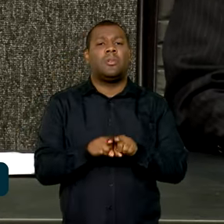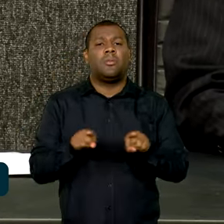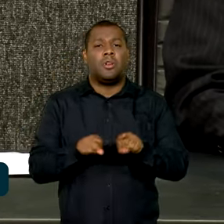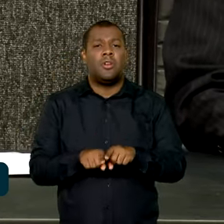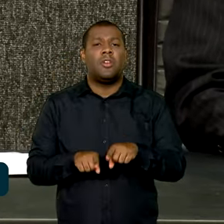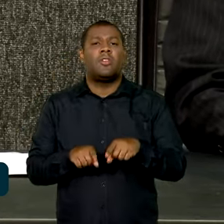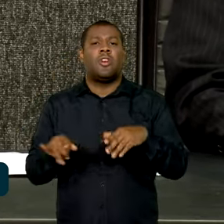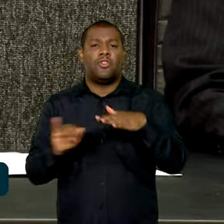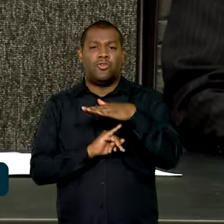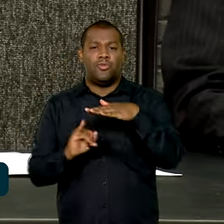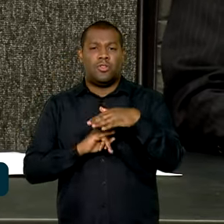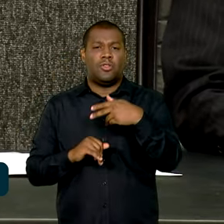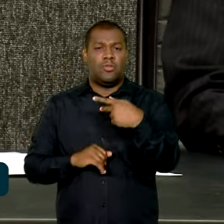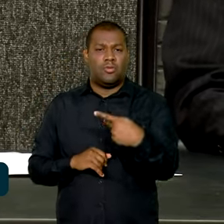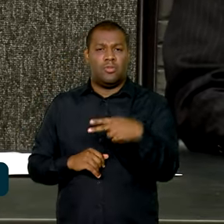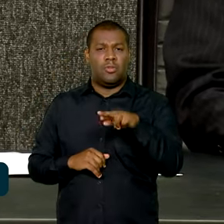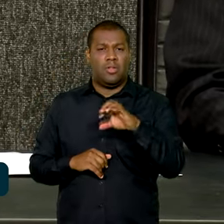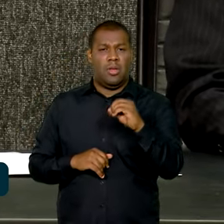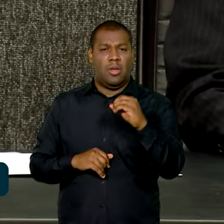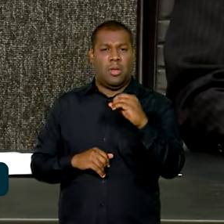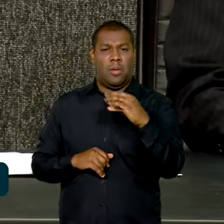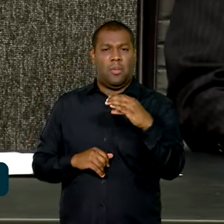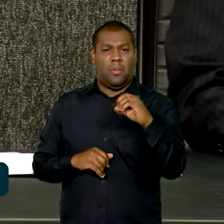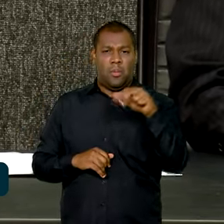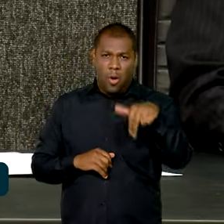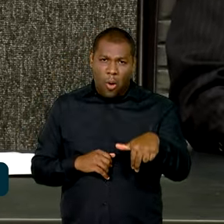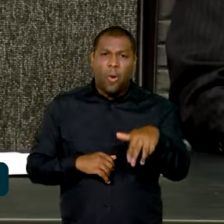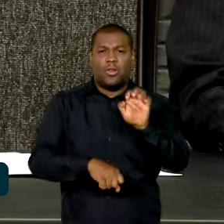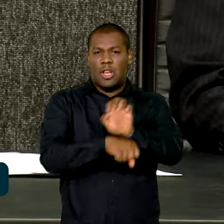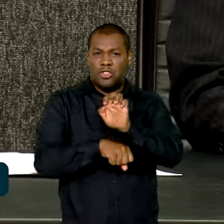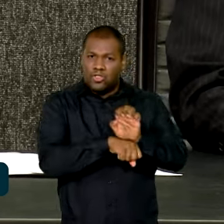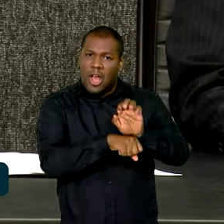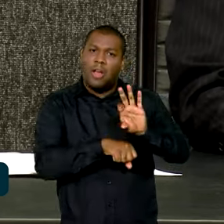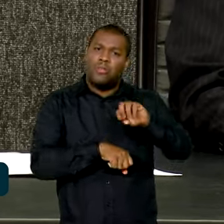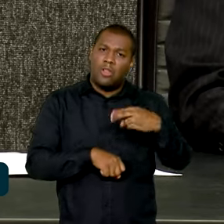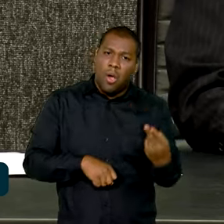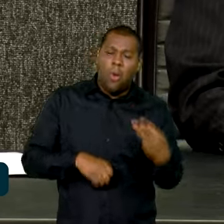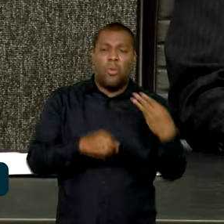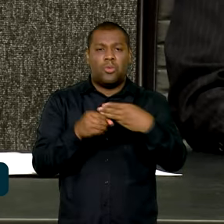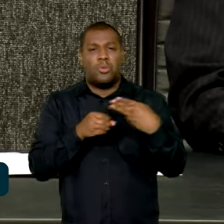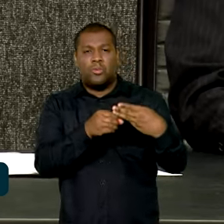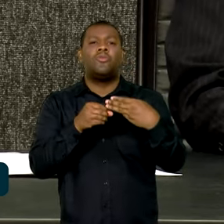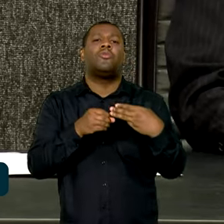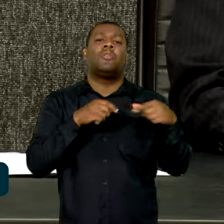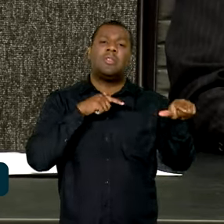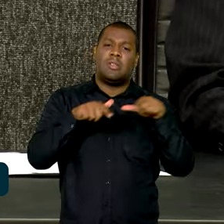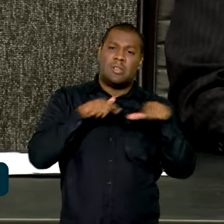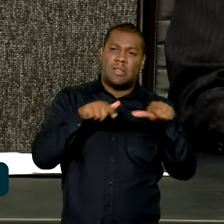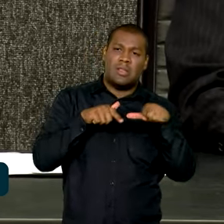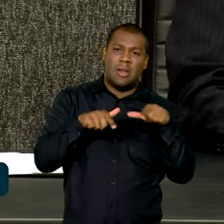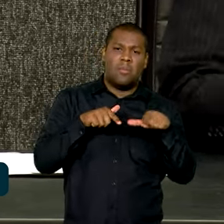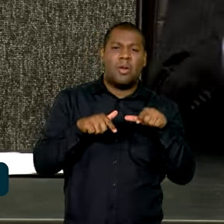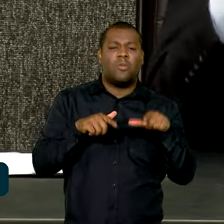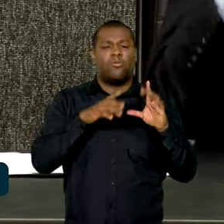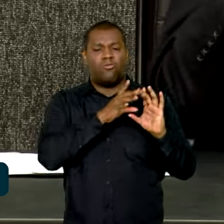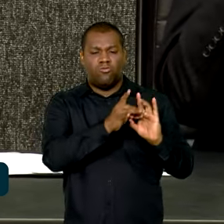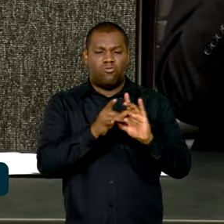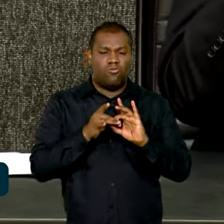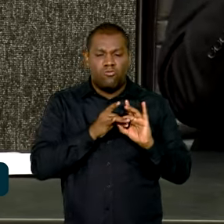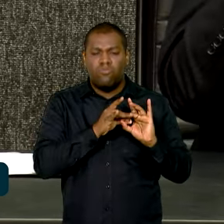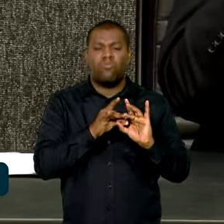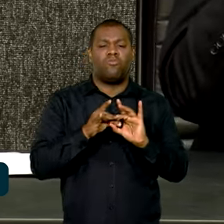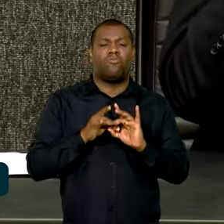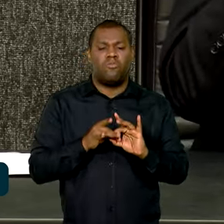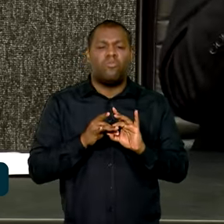PROCONs estaduais e municipais, possam trabalhar conjuntamente para atuar